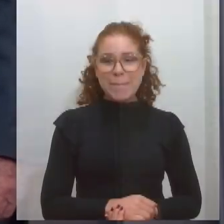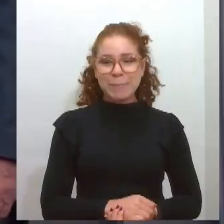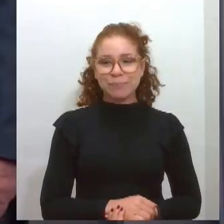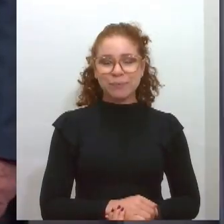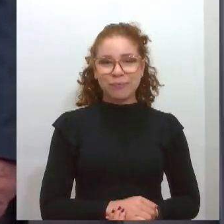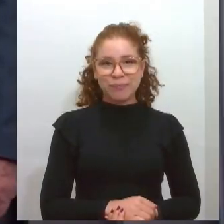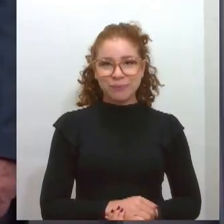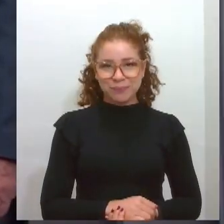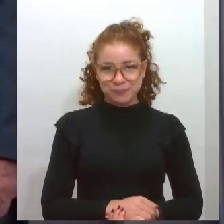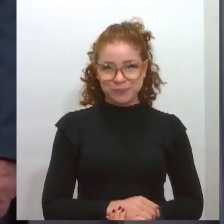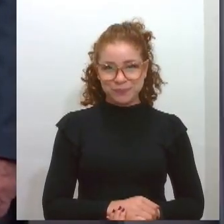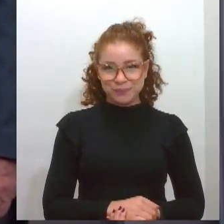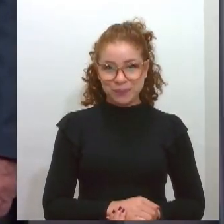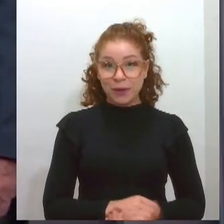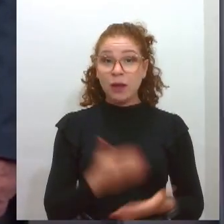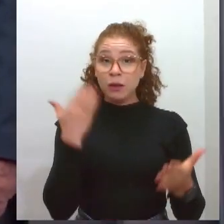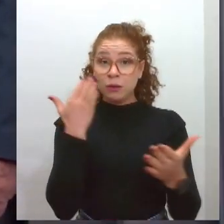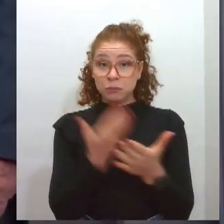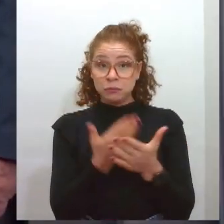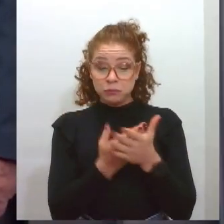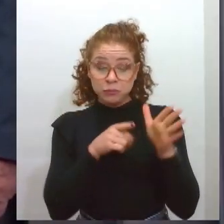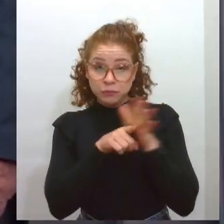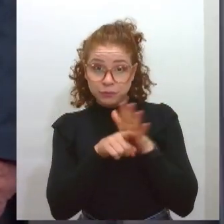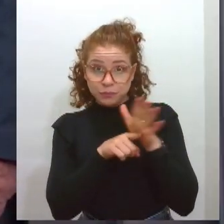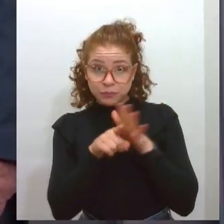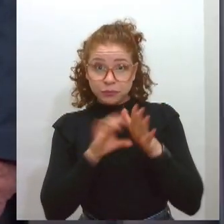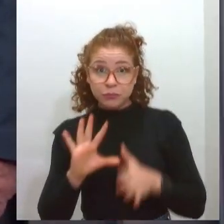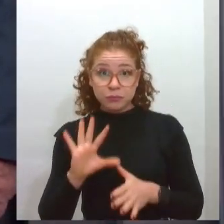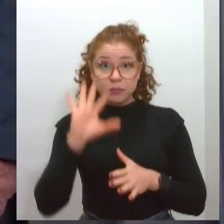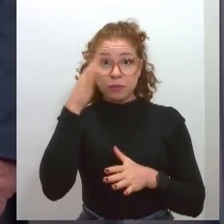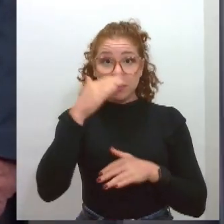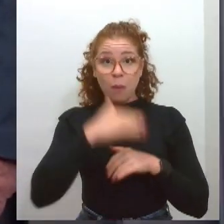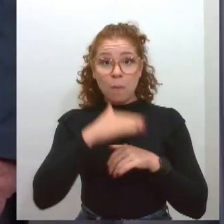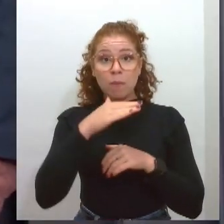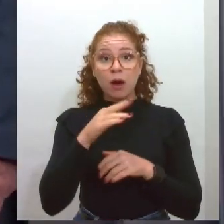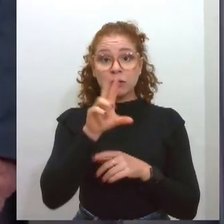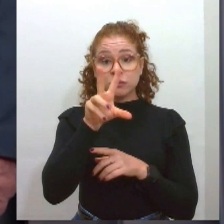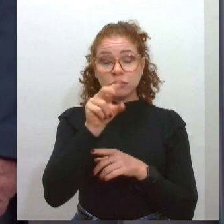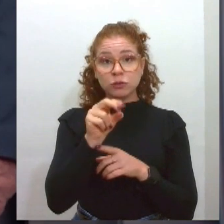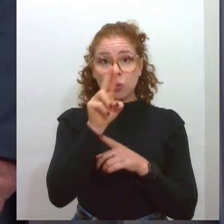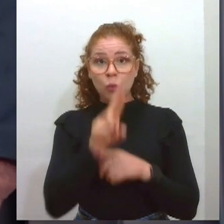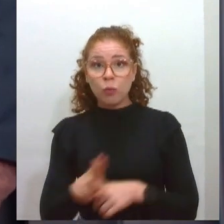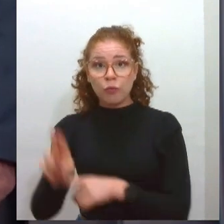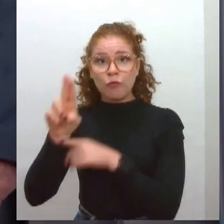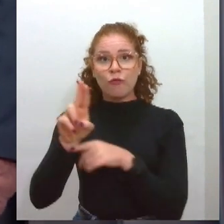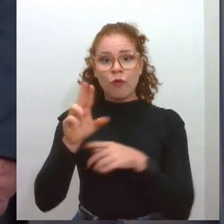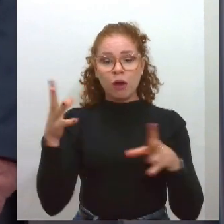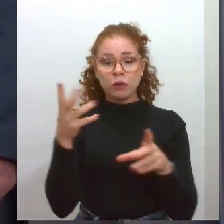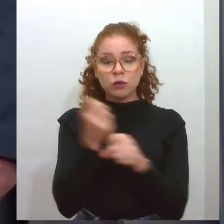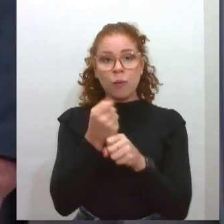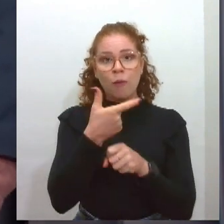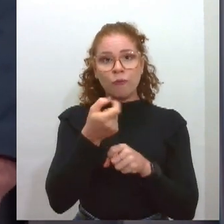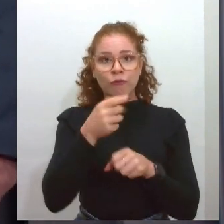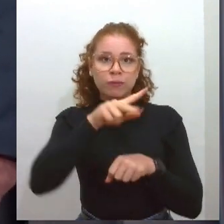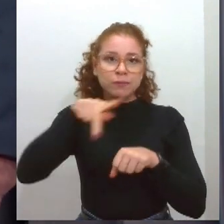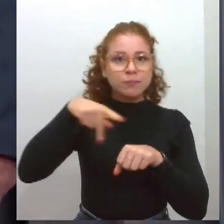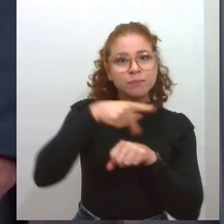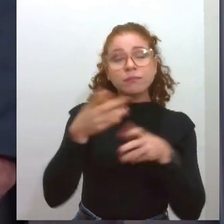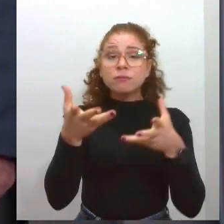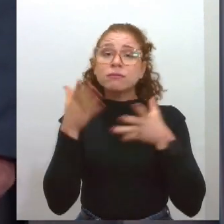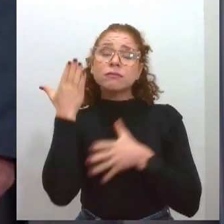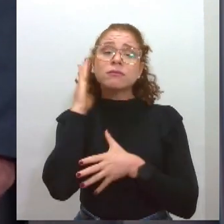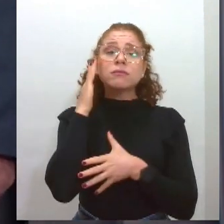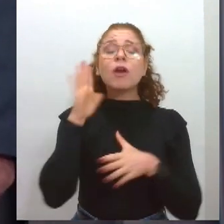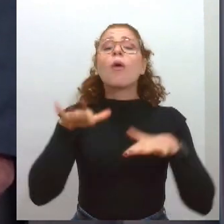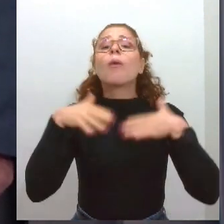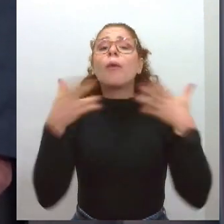Um estudo realizado em mais de 50 universidades de 20 países busca entender a relação entre